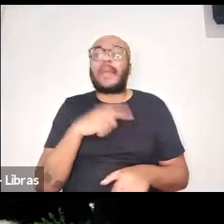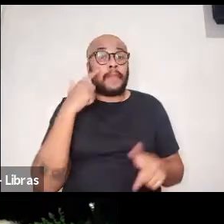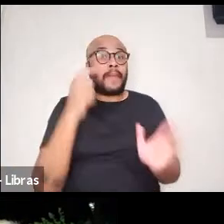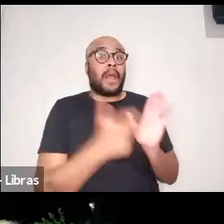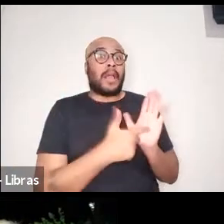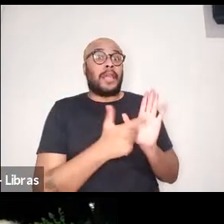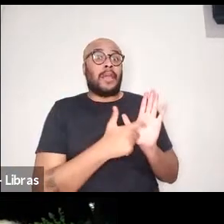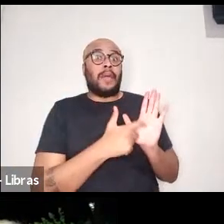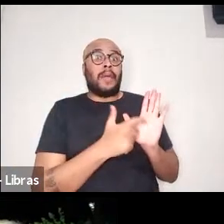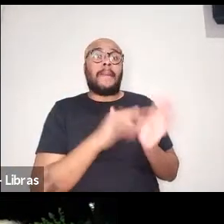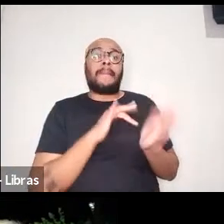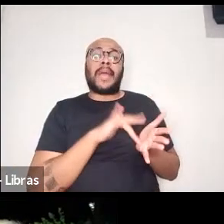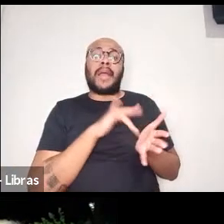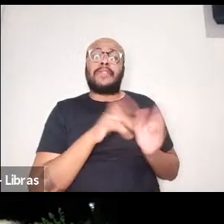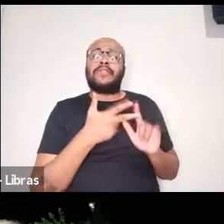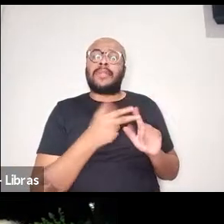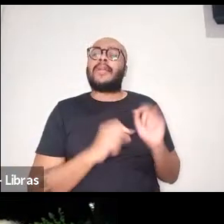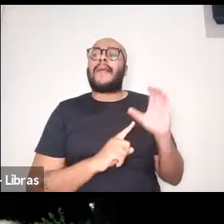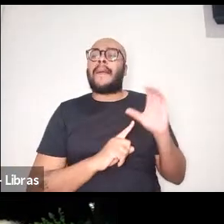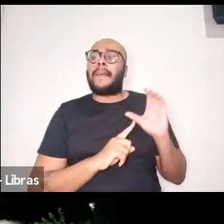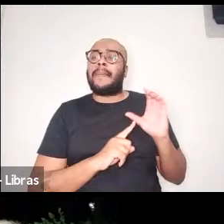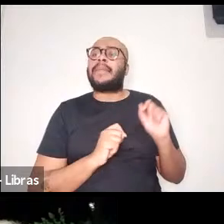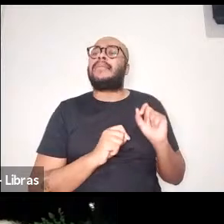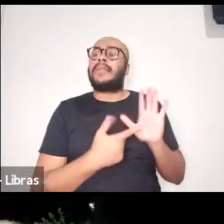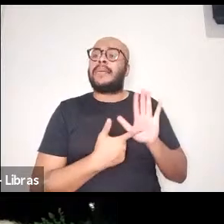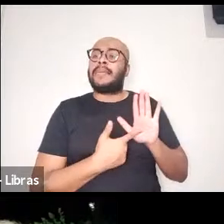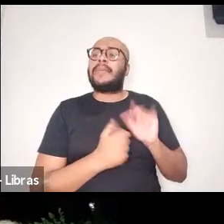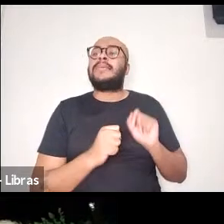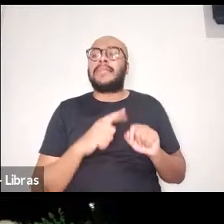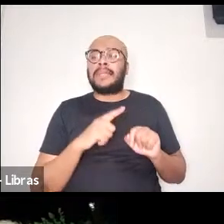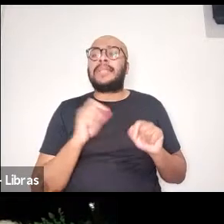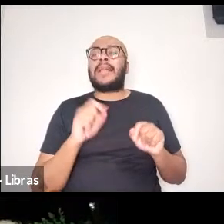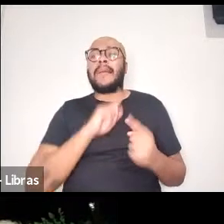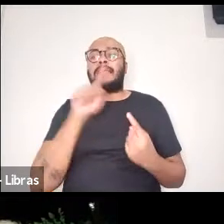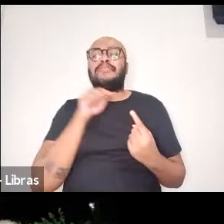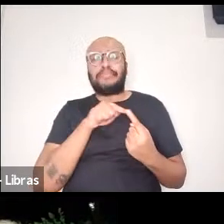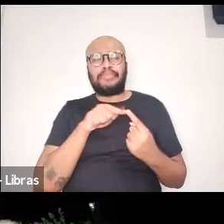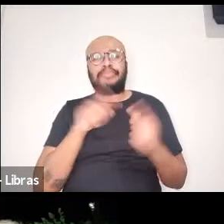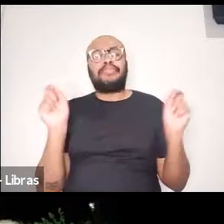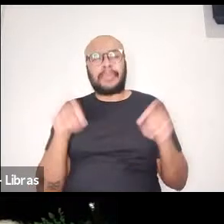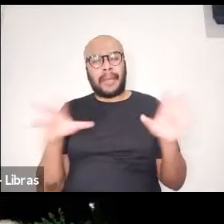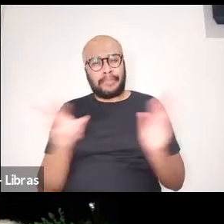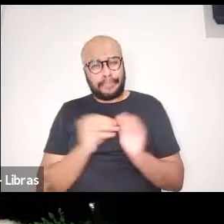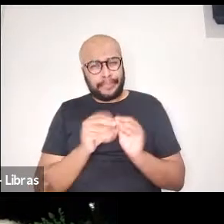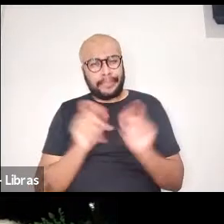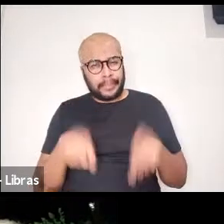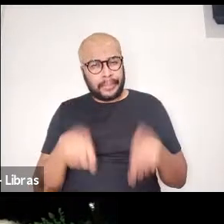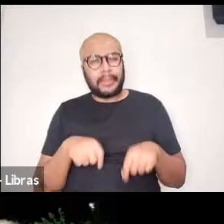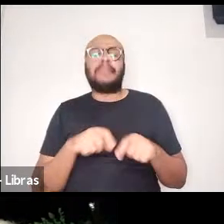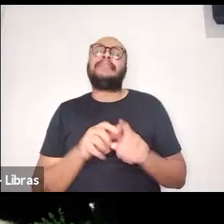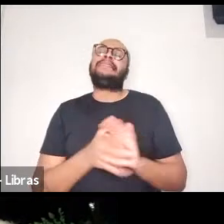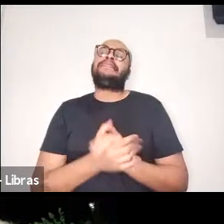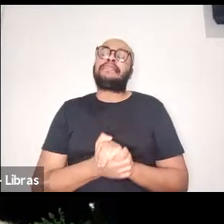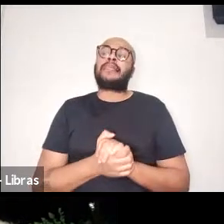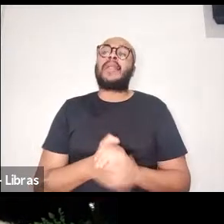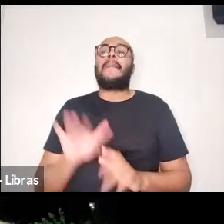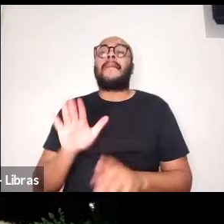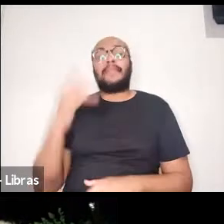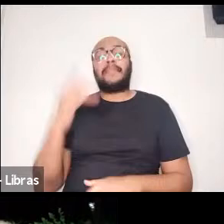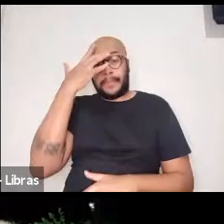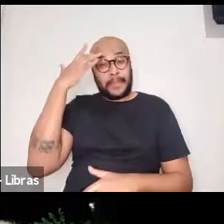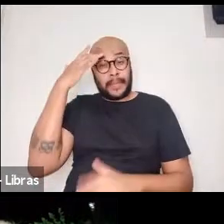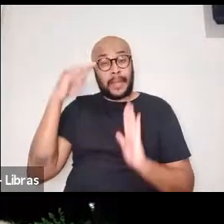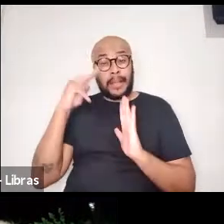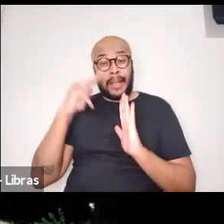tal, lá no capítulo tal, uma dimensão mais objetiva do que está posto no livro, para que o leitor da